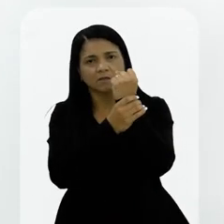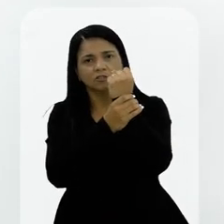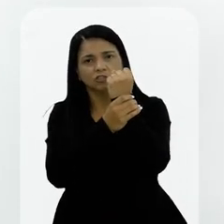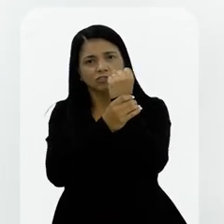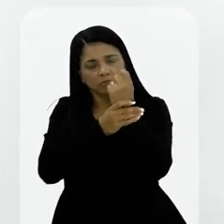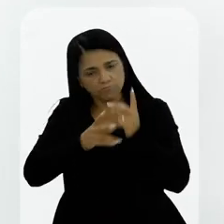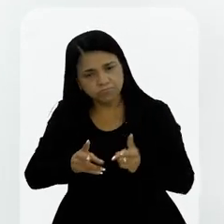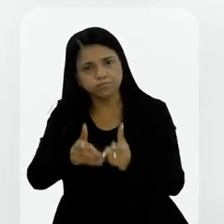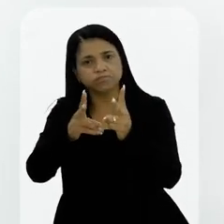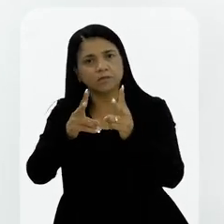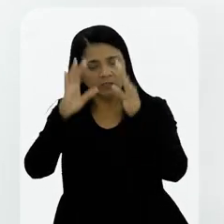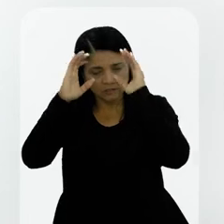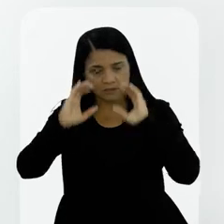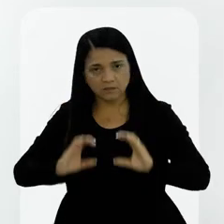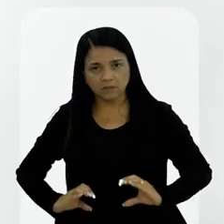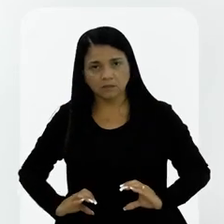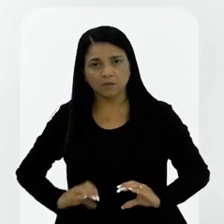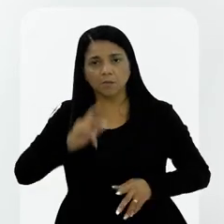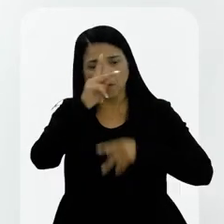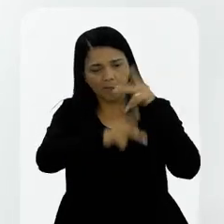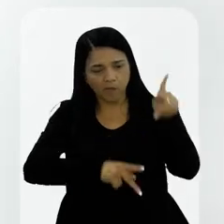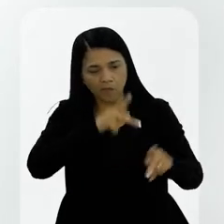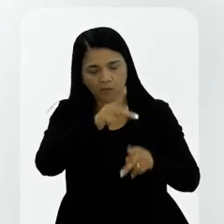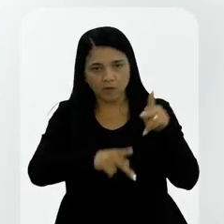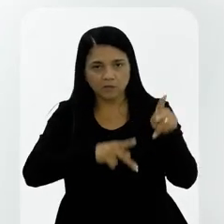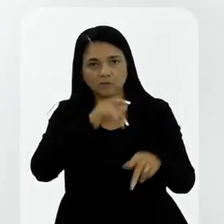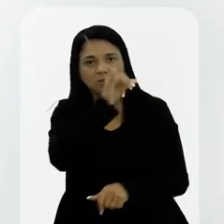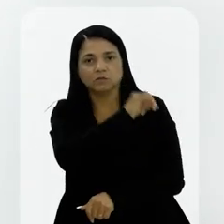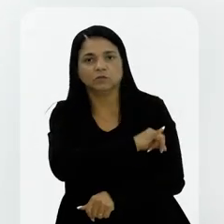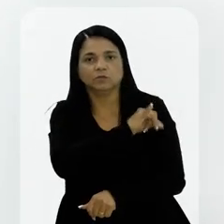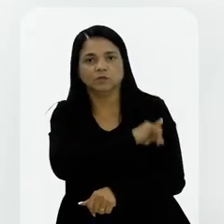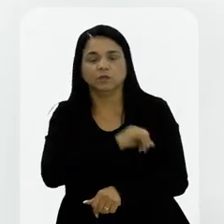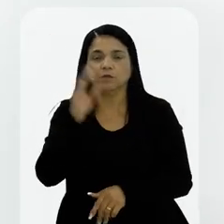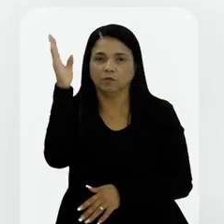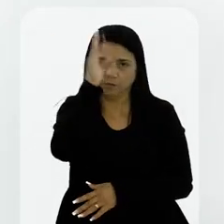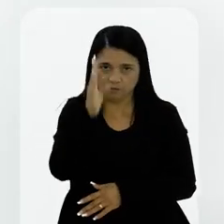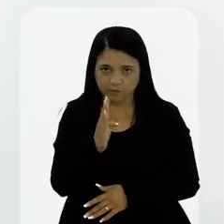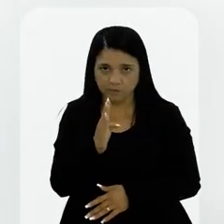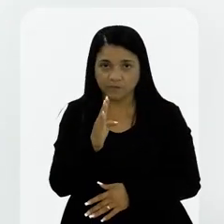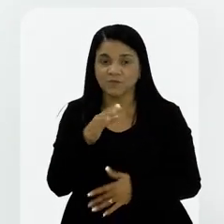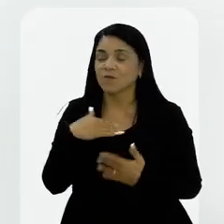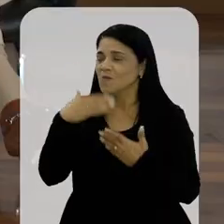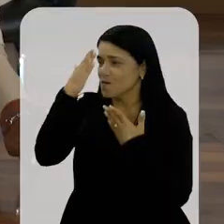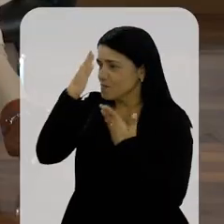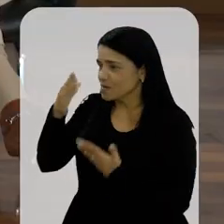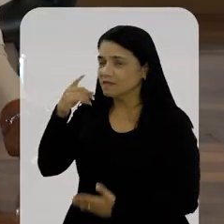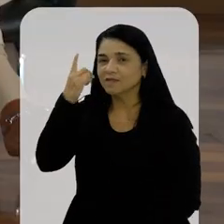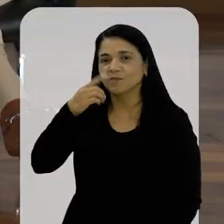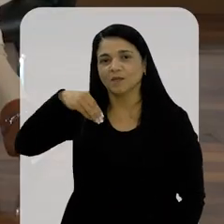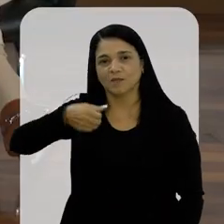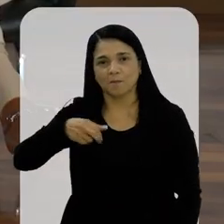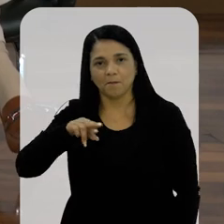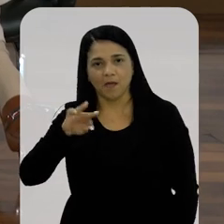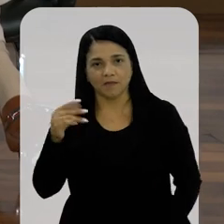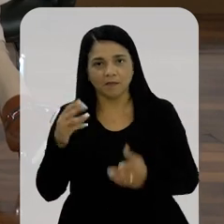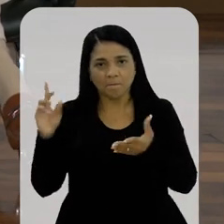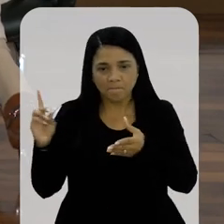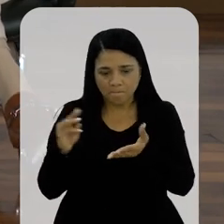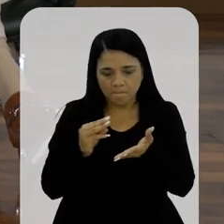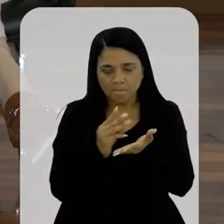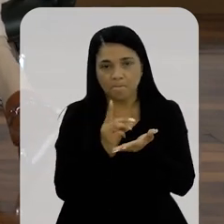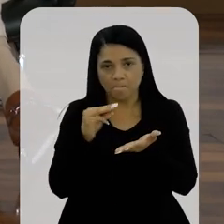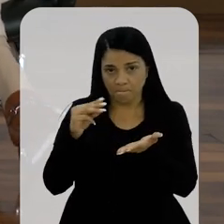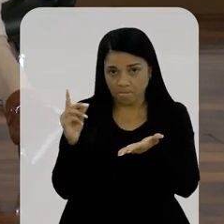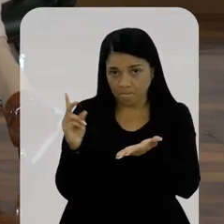uma garantia efetiva de cidadania para o povo fluminense e para o povo brasileiro. Muito obrigado, deputada Marta Rocha,